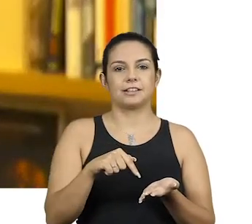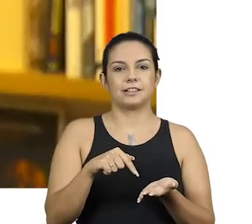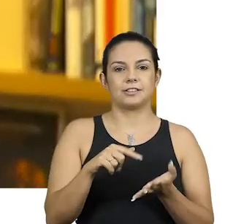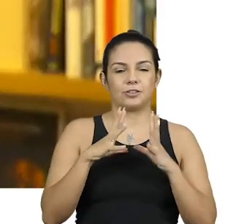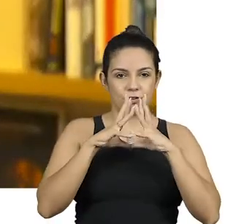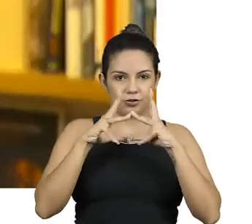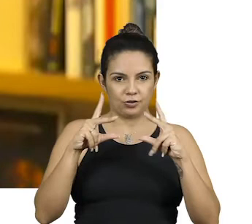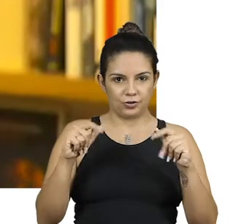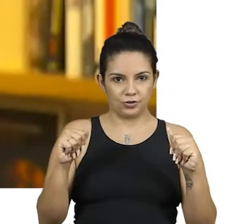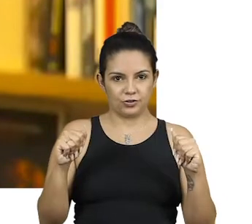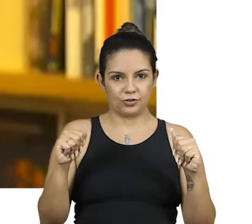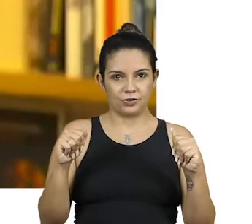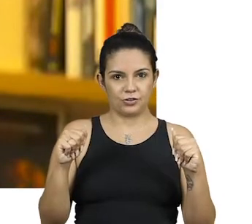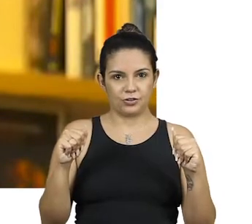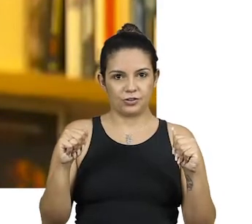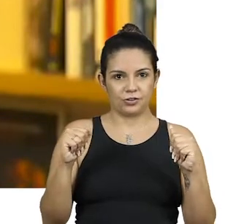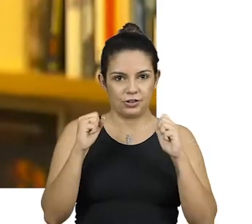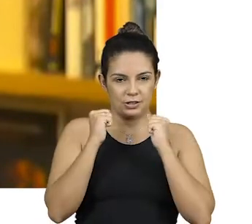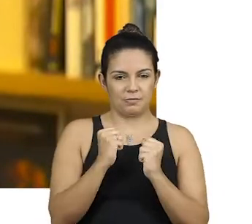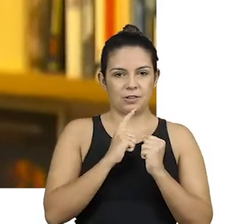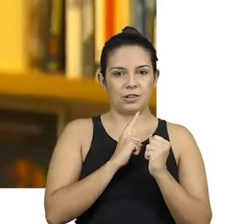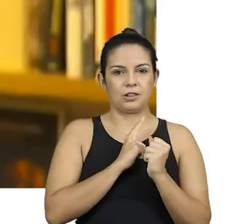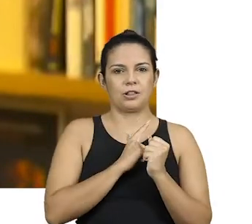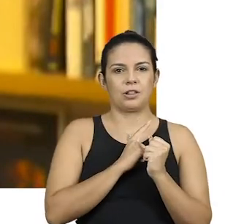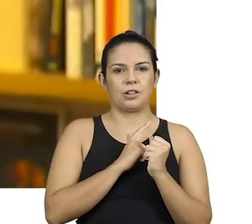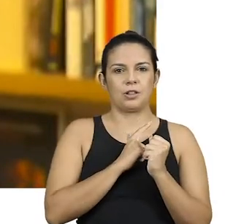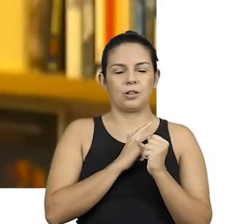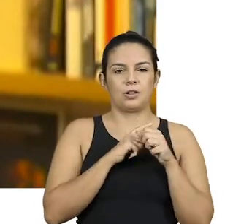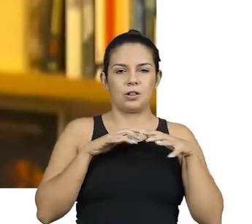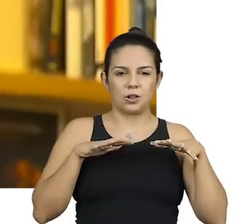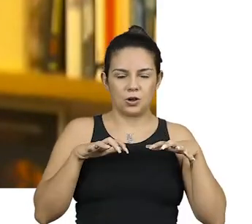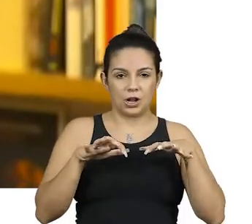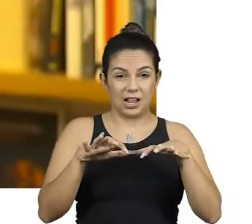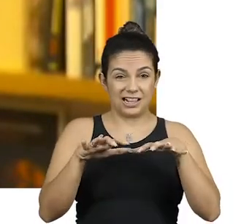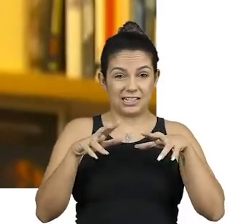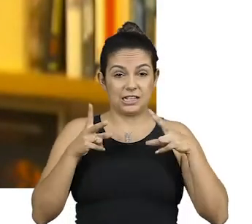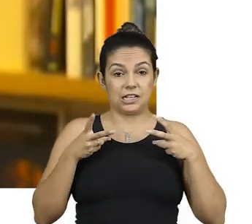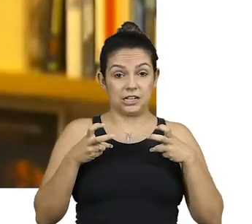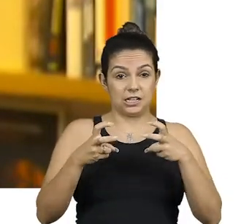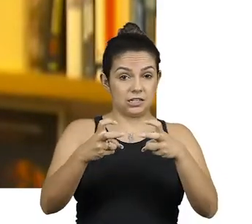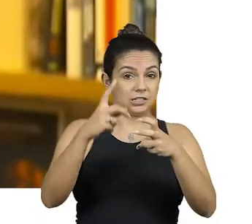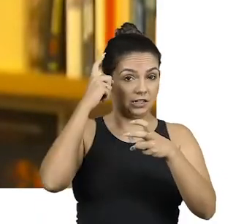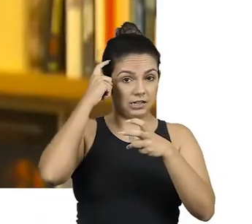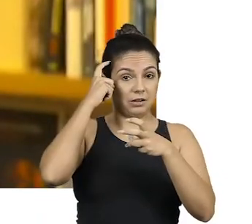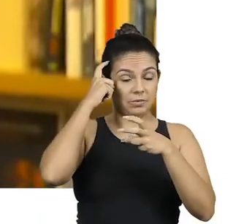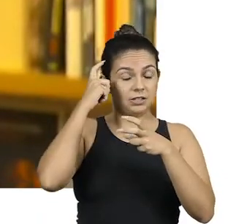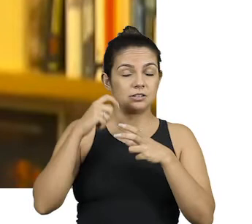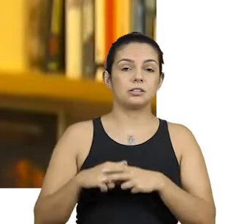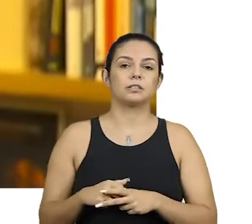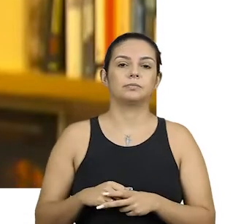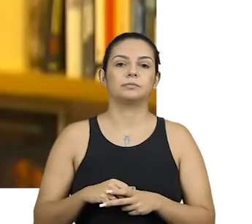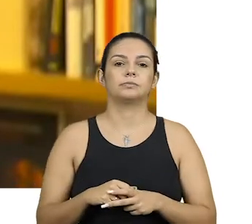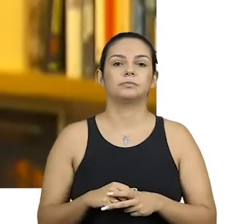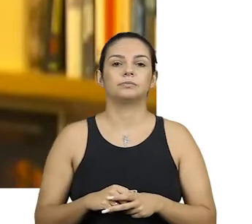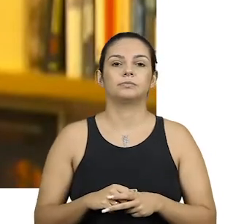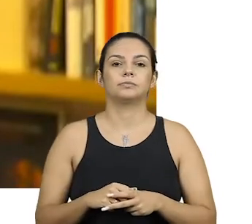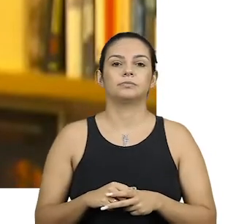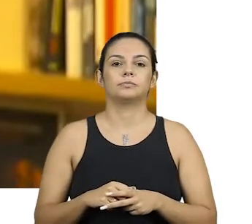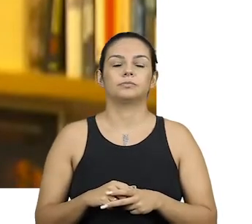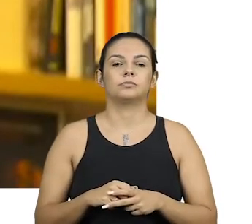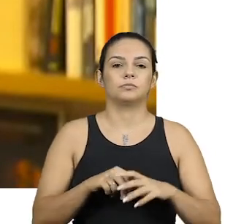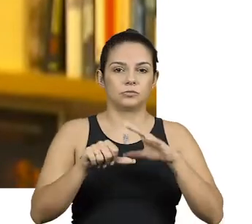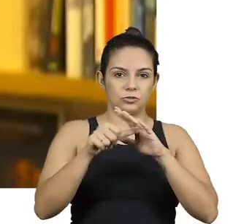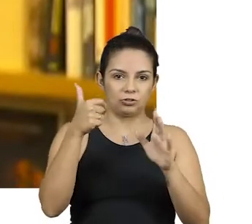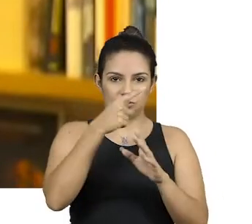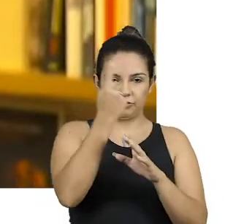se curando da barra mais pesada que ela teve com o câncer, com o tumor no cérebro, câncer, e foi a